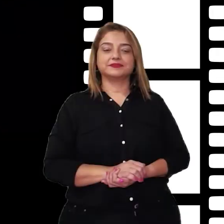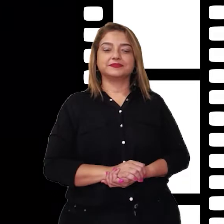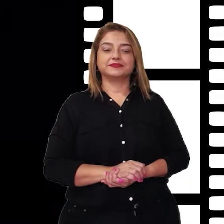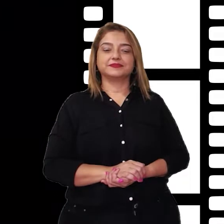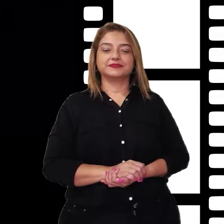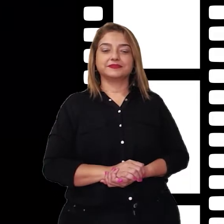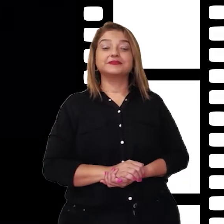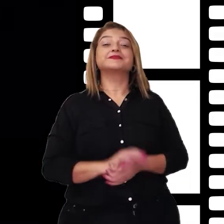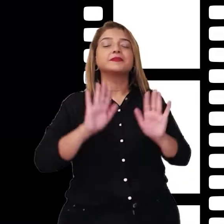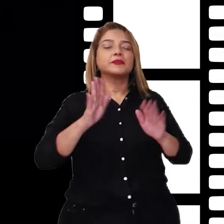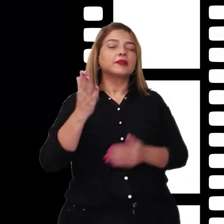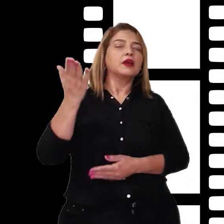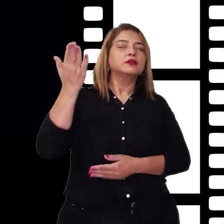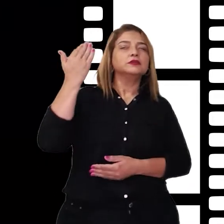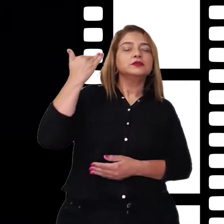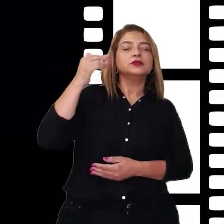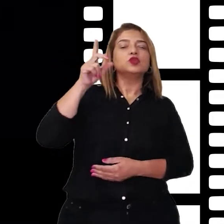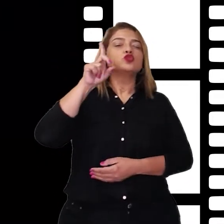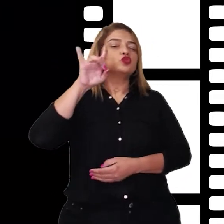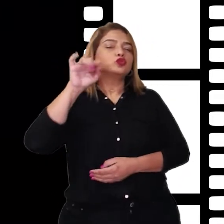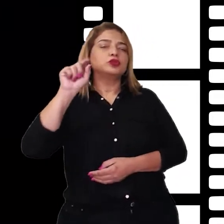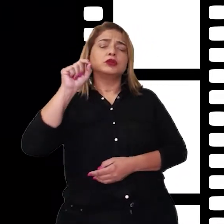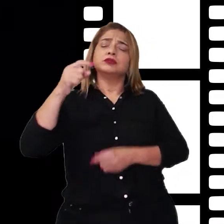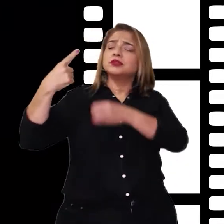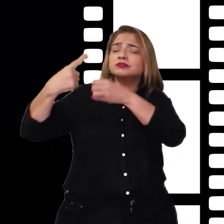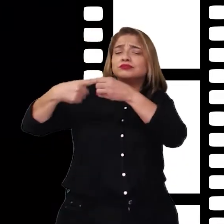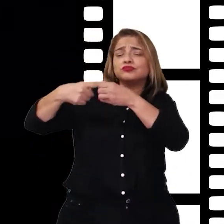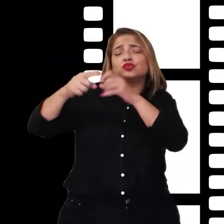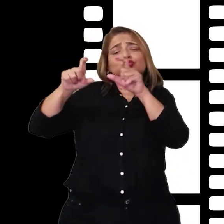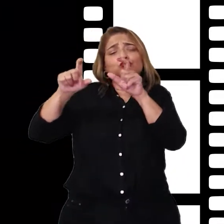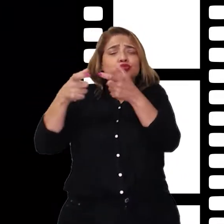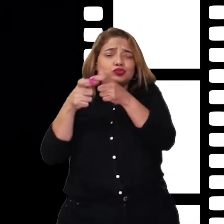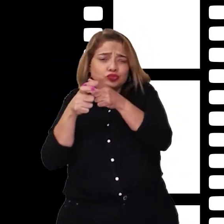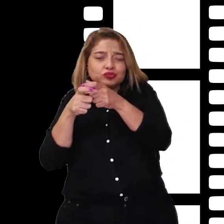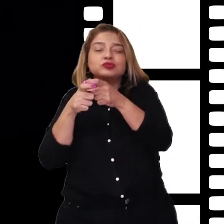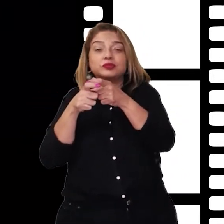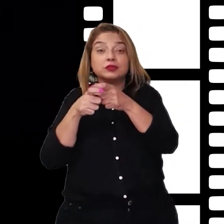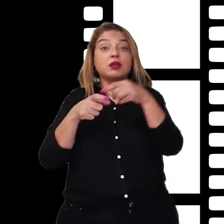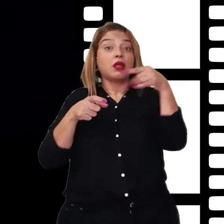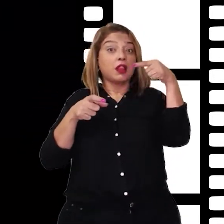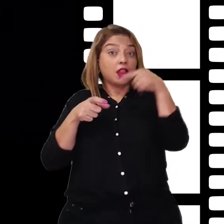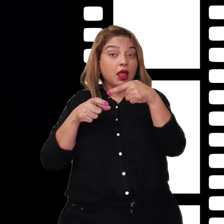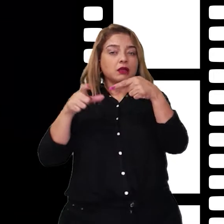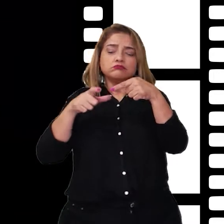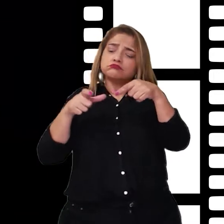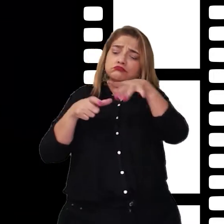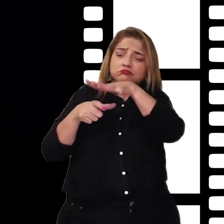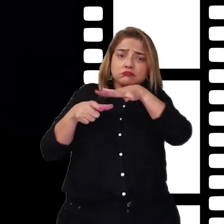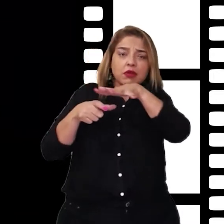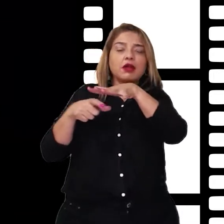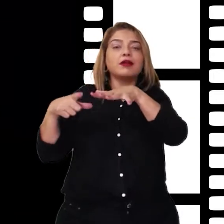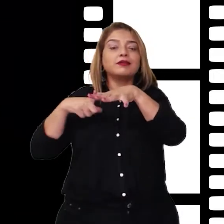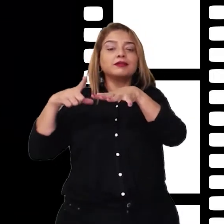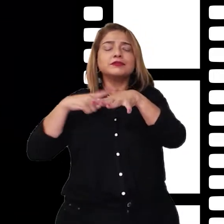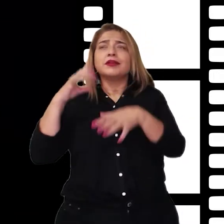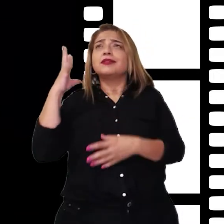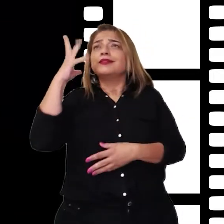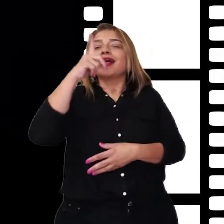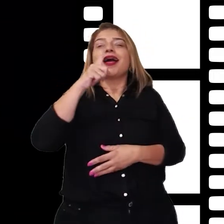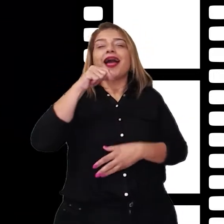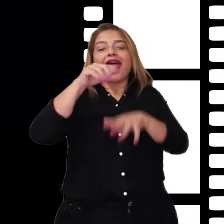Era uma vez uma cidadezinha bem pequenininha. Lá no meio havia um lindo lago.